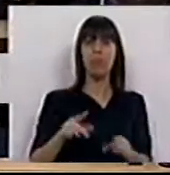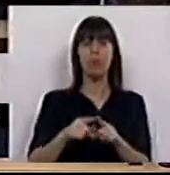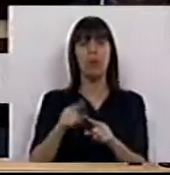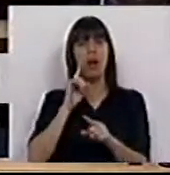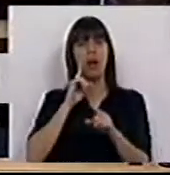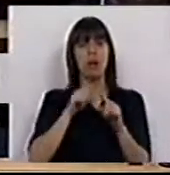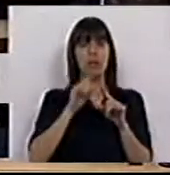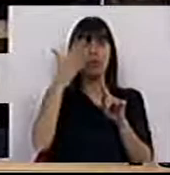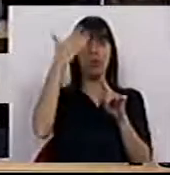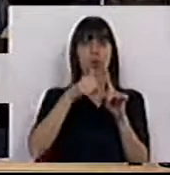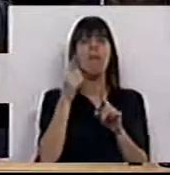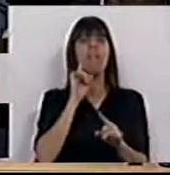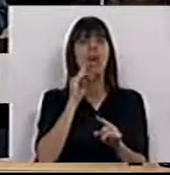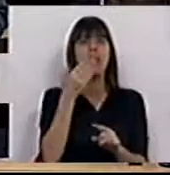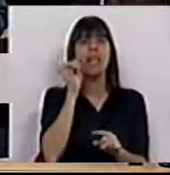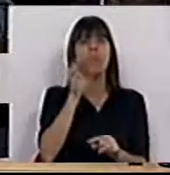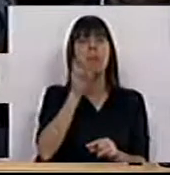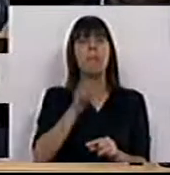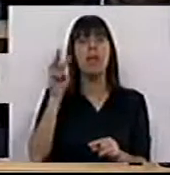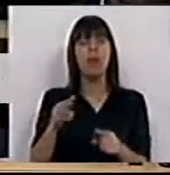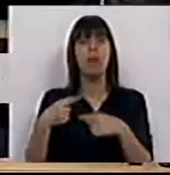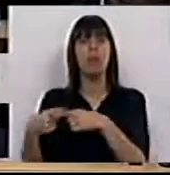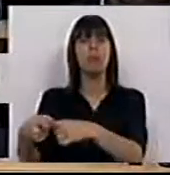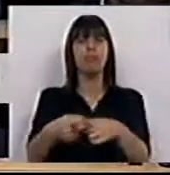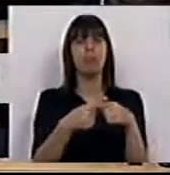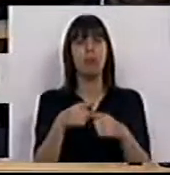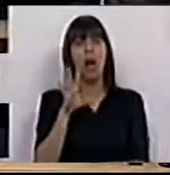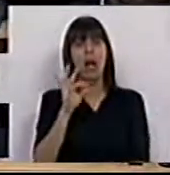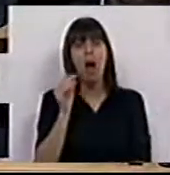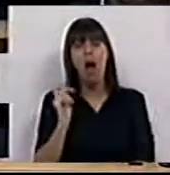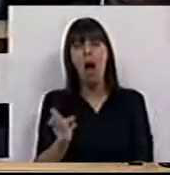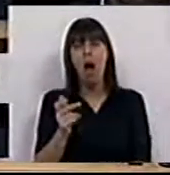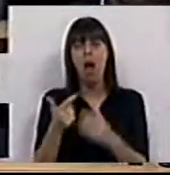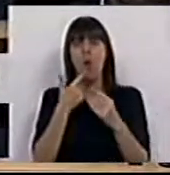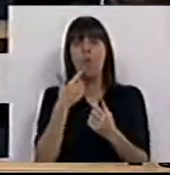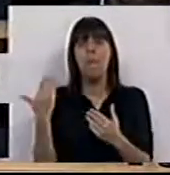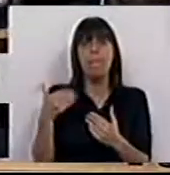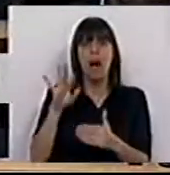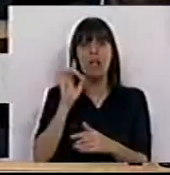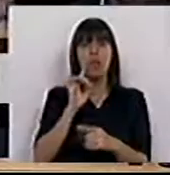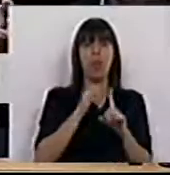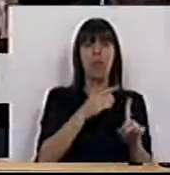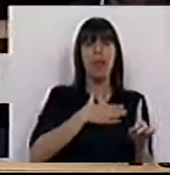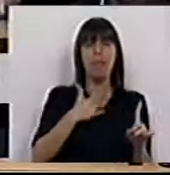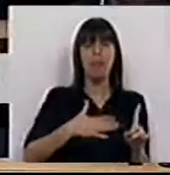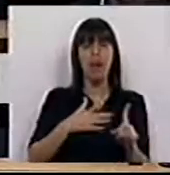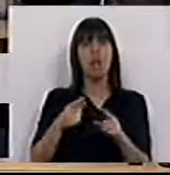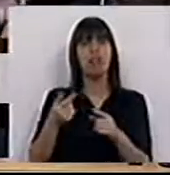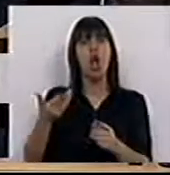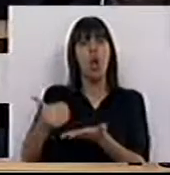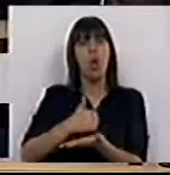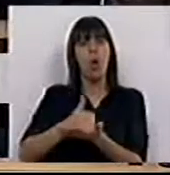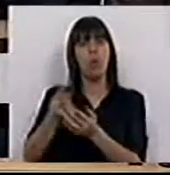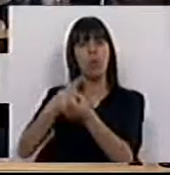que é a joia da croa, vale 7 mil milhões. Distribuíram, em 14 anos, muito mais do valor da empresa em